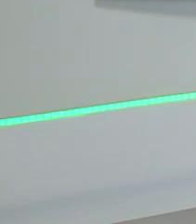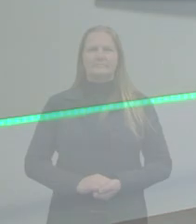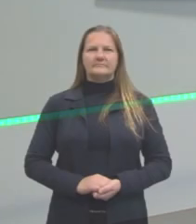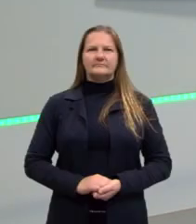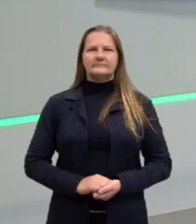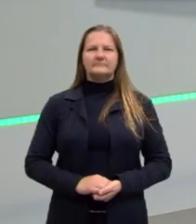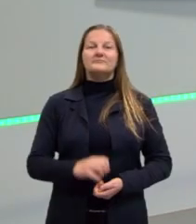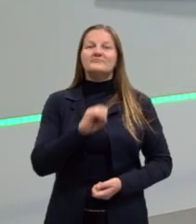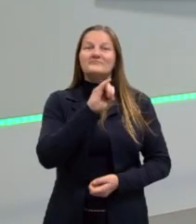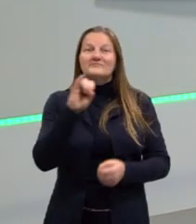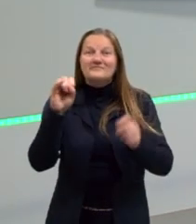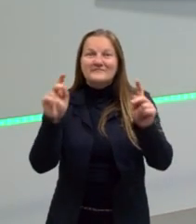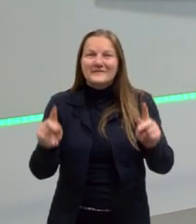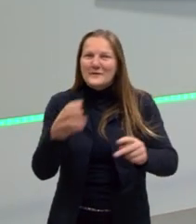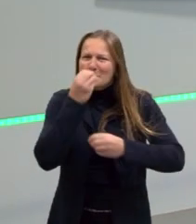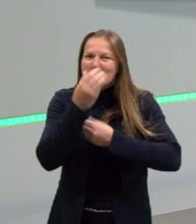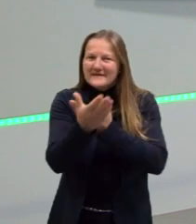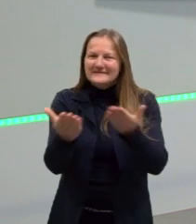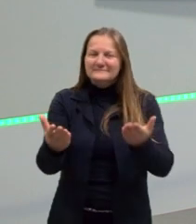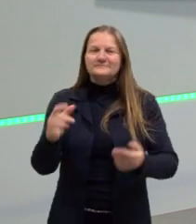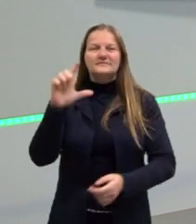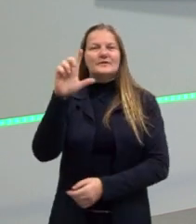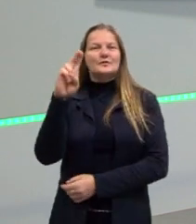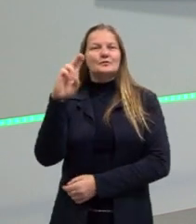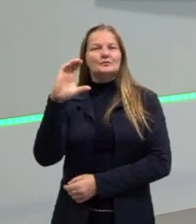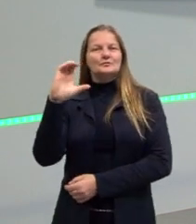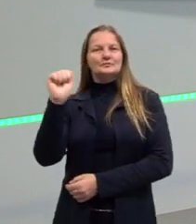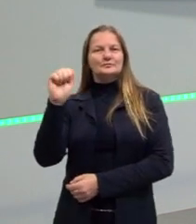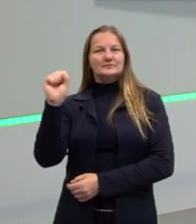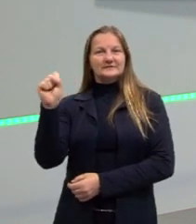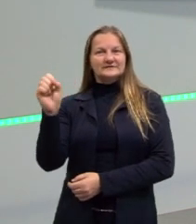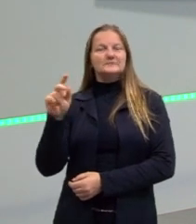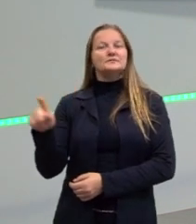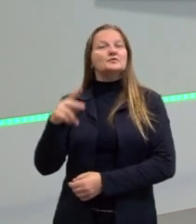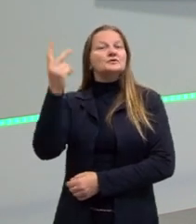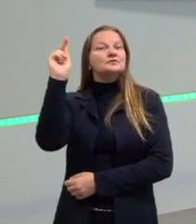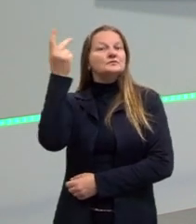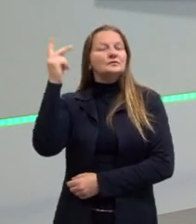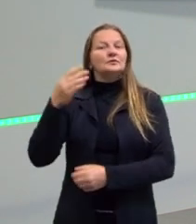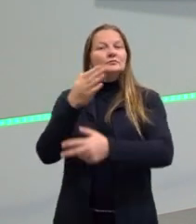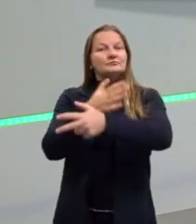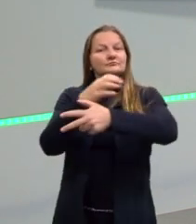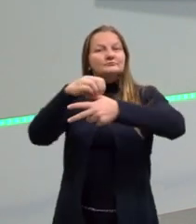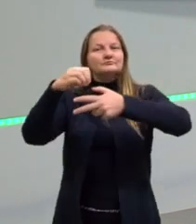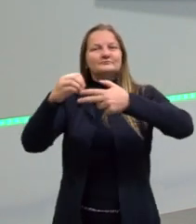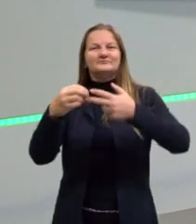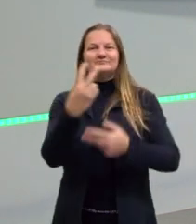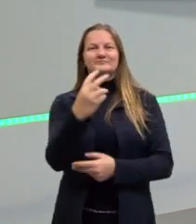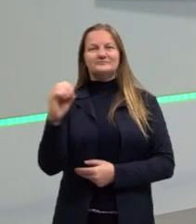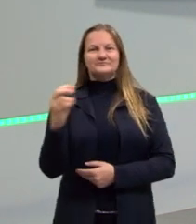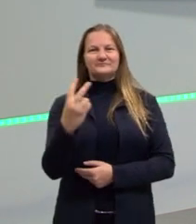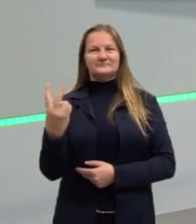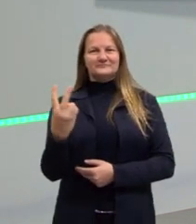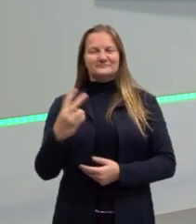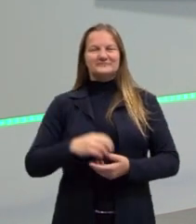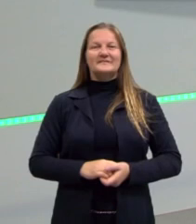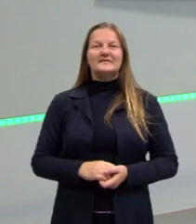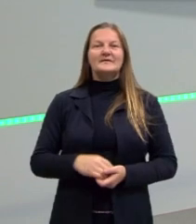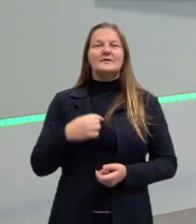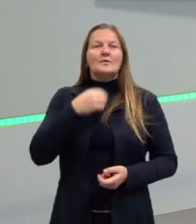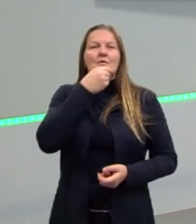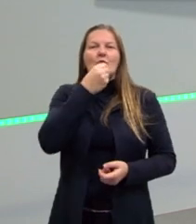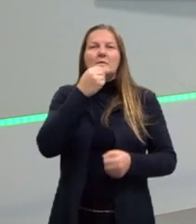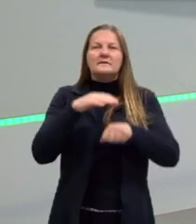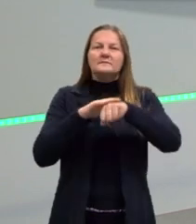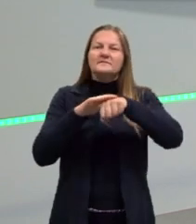E aí, pessoal, tudo bem? Eu sou o Lucas Labella, professor de História do Pré-ENEM 2022. Eu sou um homem